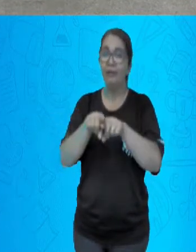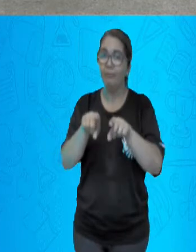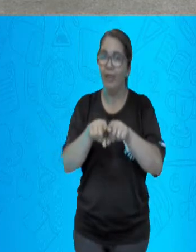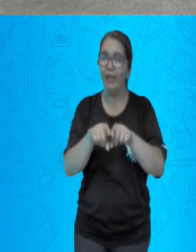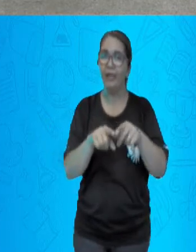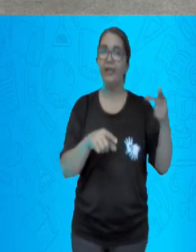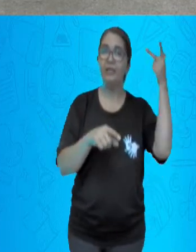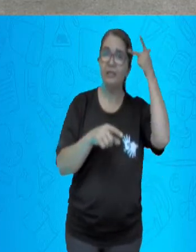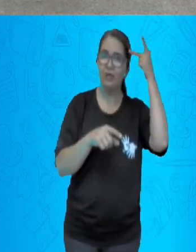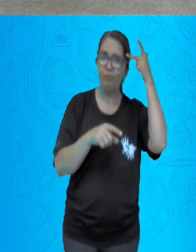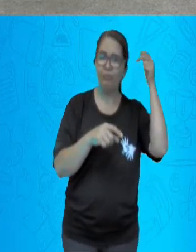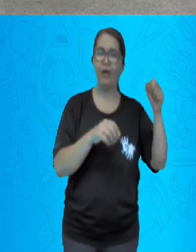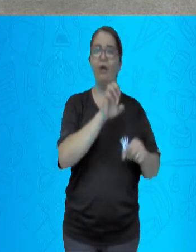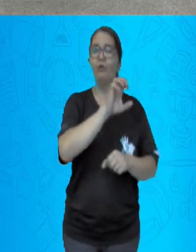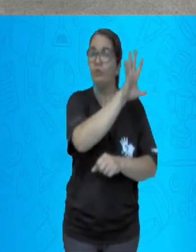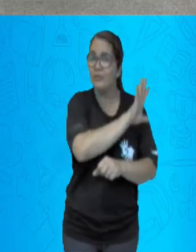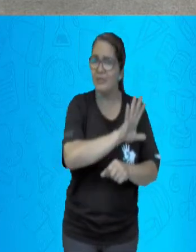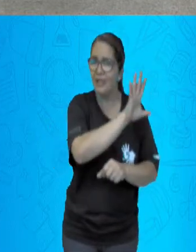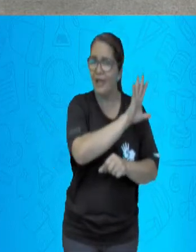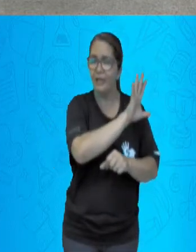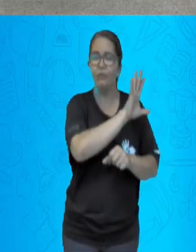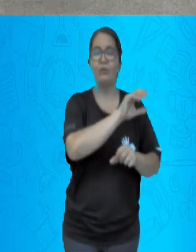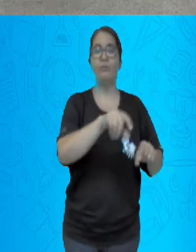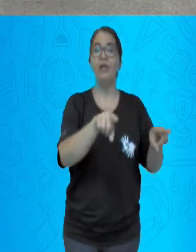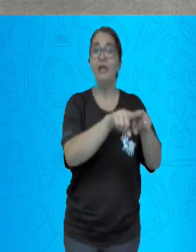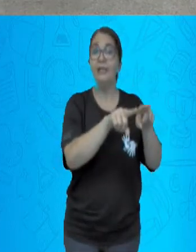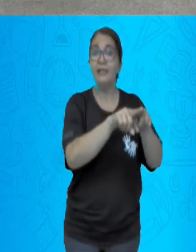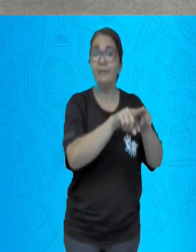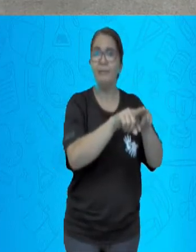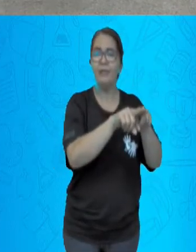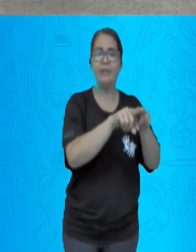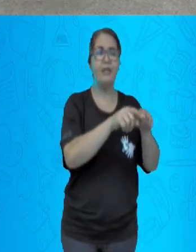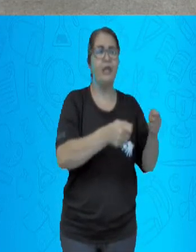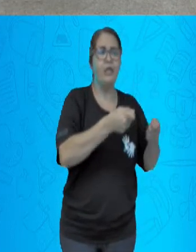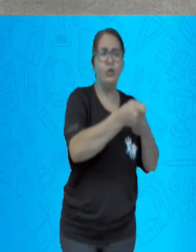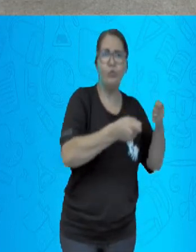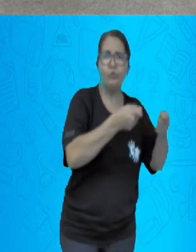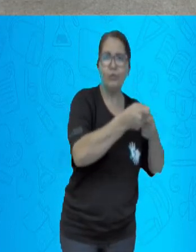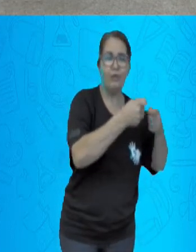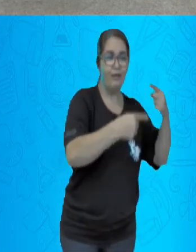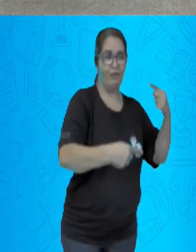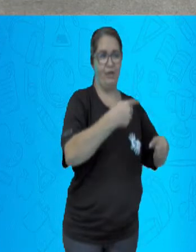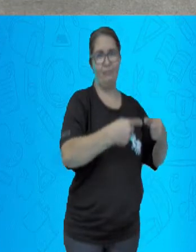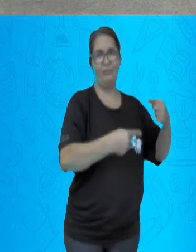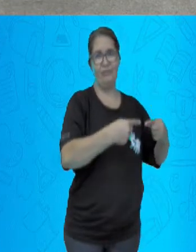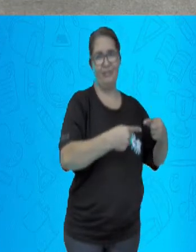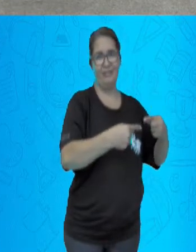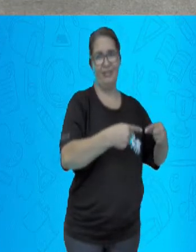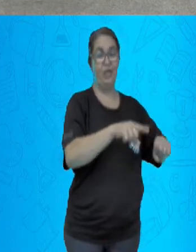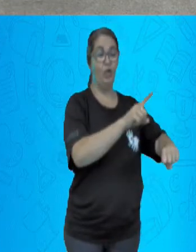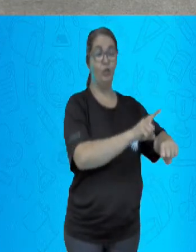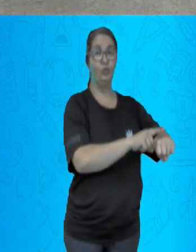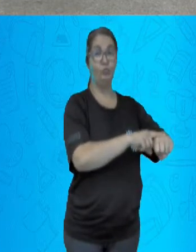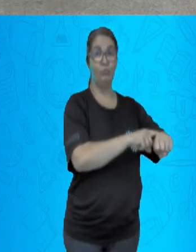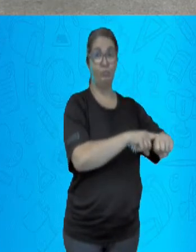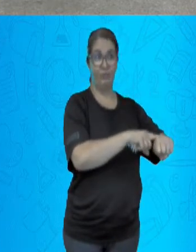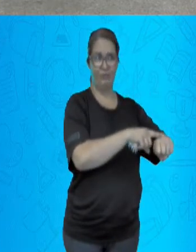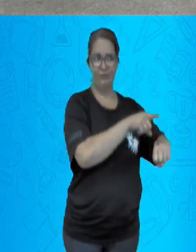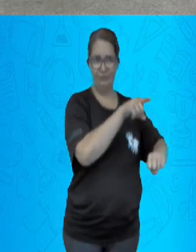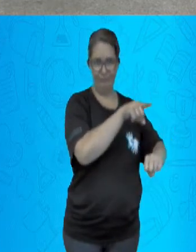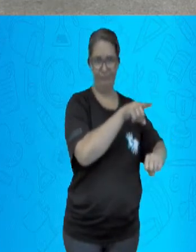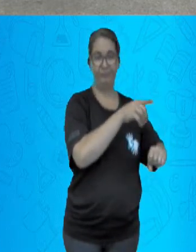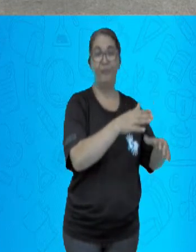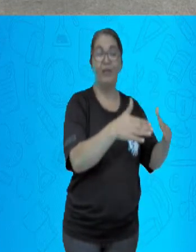neste período e também determinava as diretrizes do cenário político da época. A economia